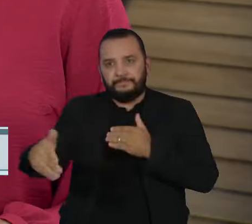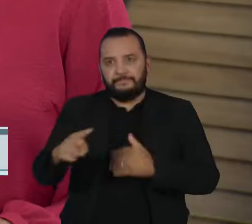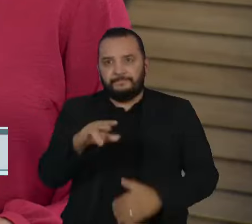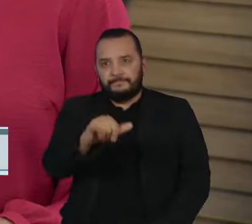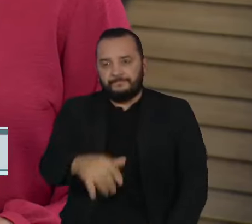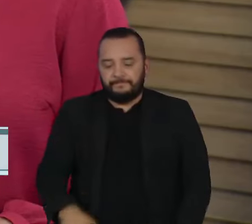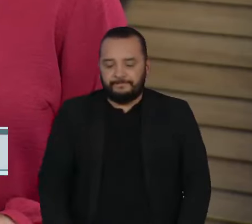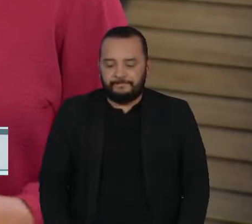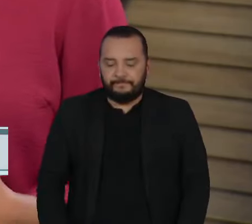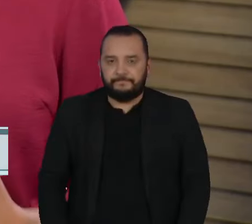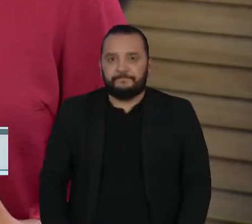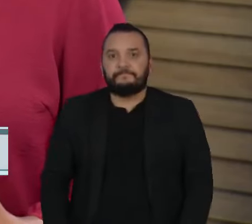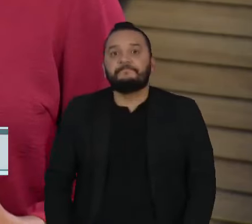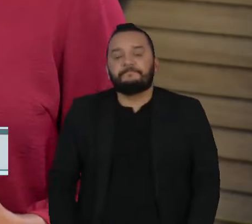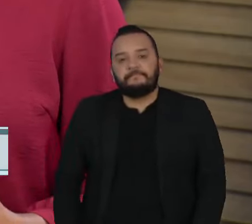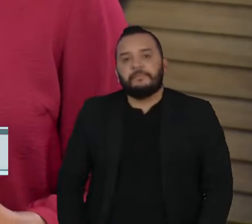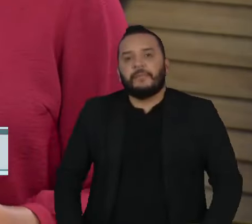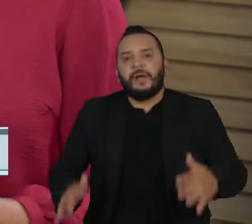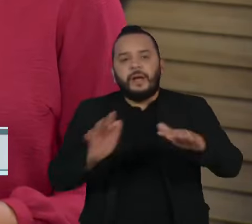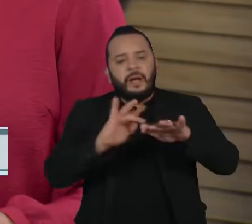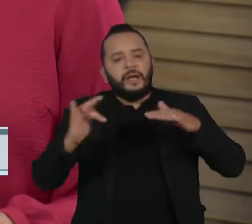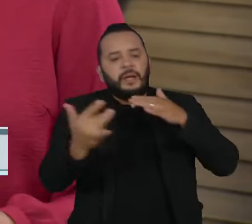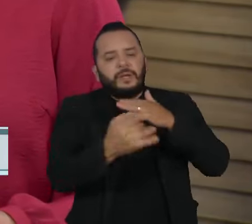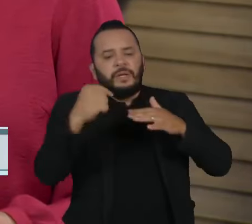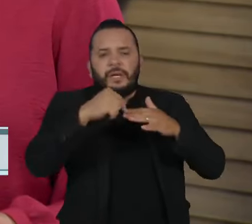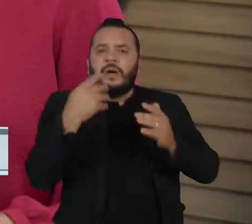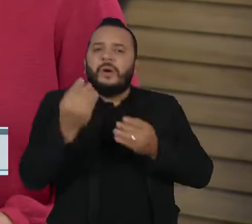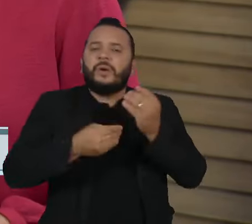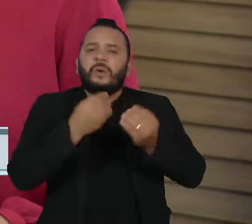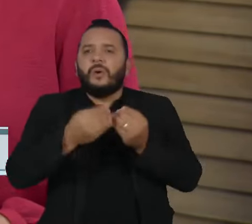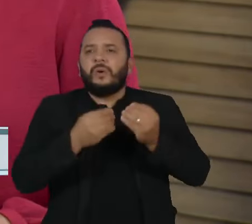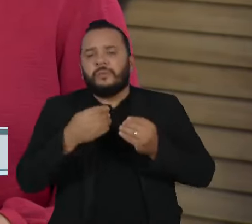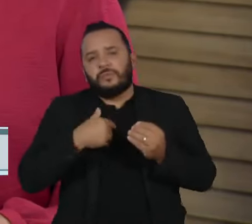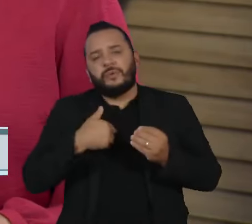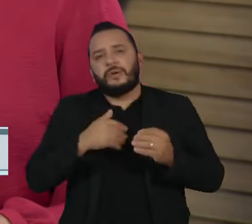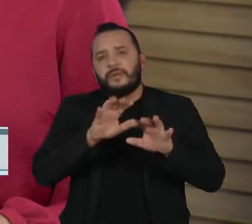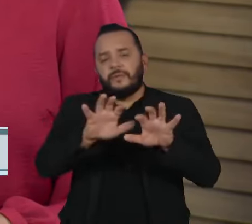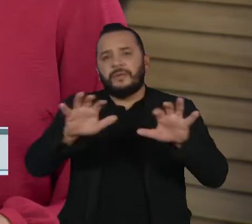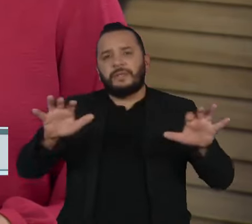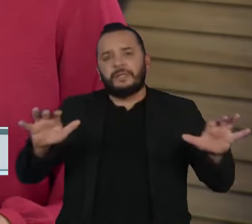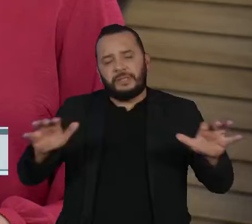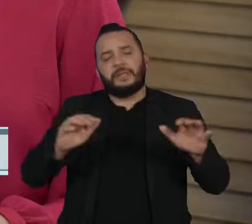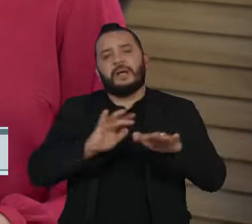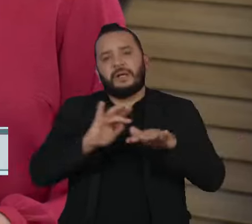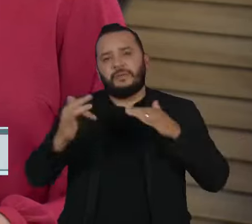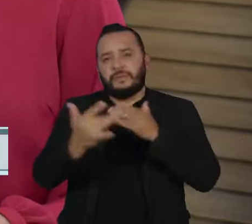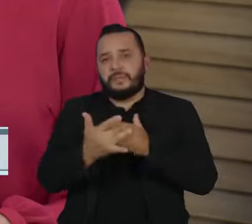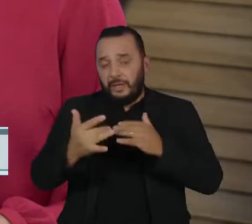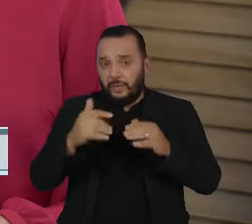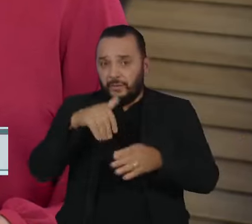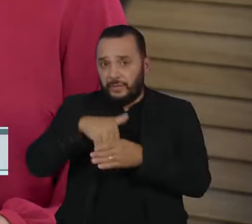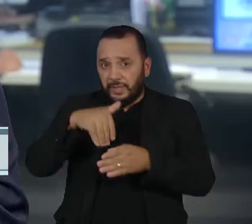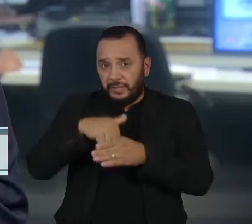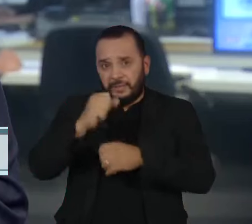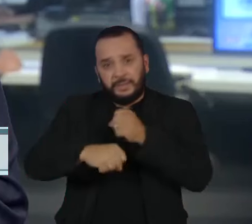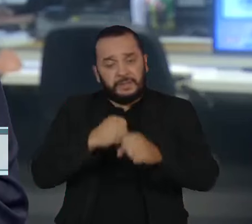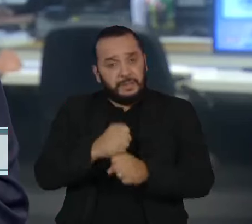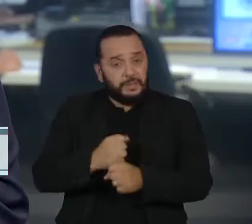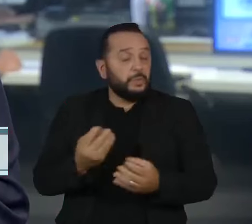O papel das redes sociais nas eleições municipais deste ano no Brasil ainda é uma incógnita.